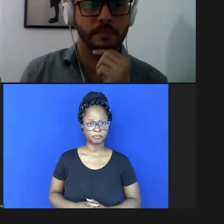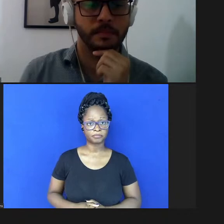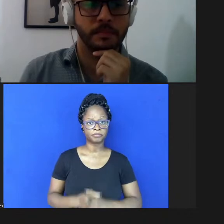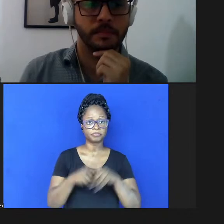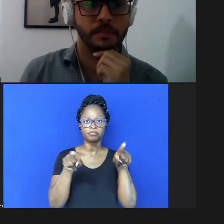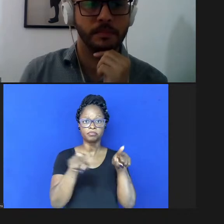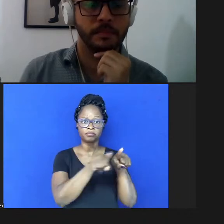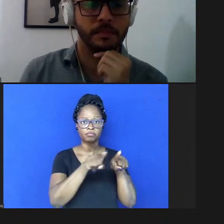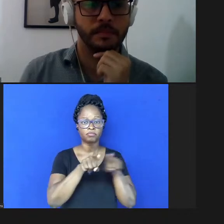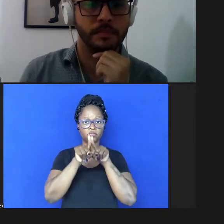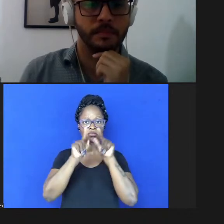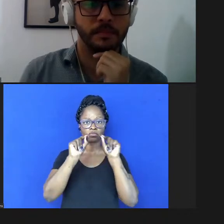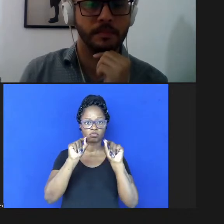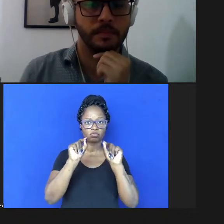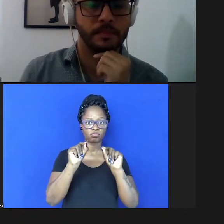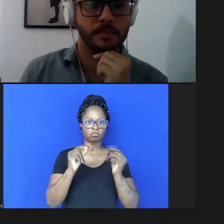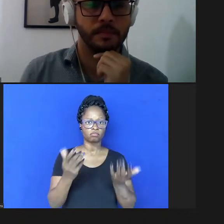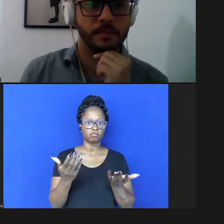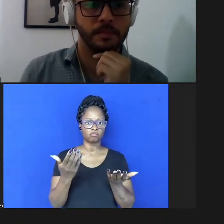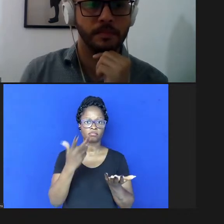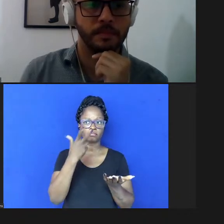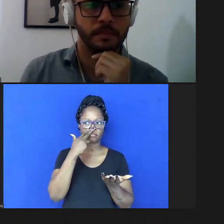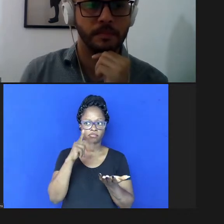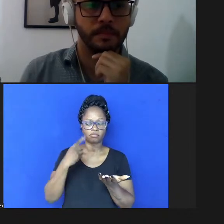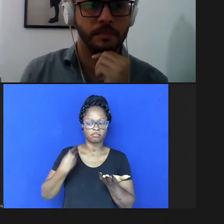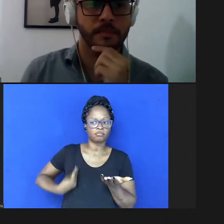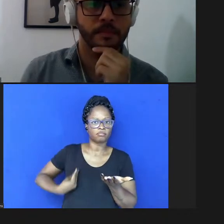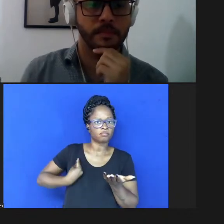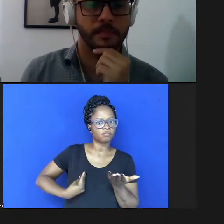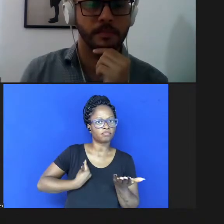em termos de